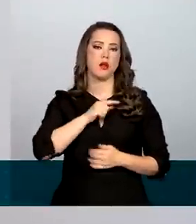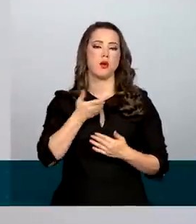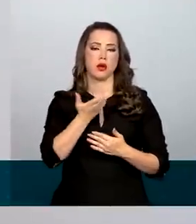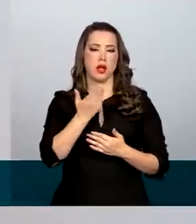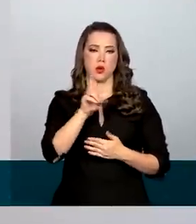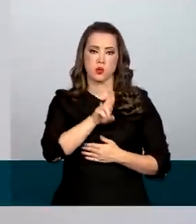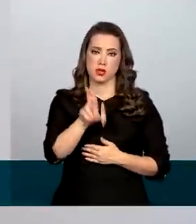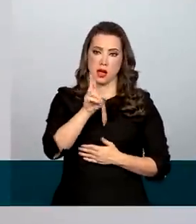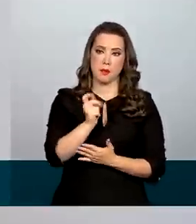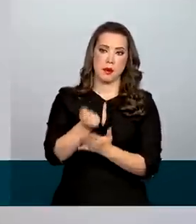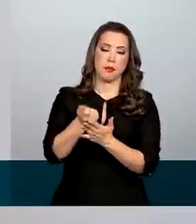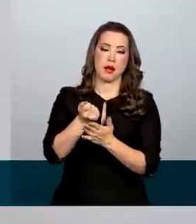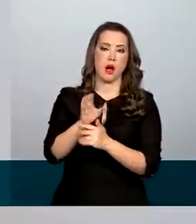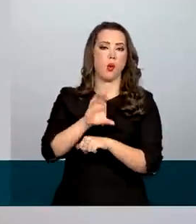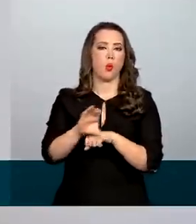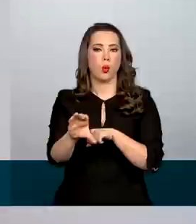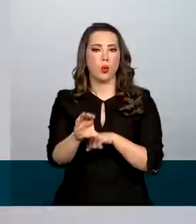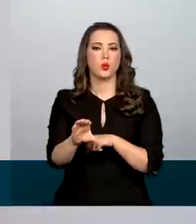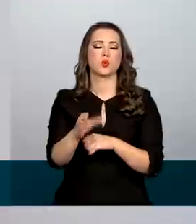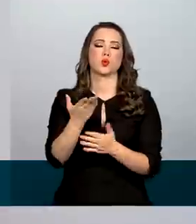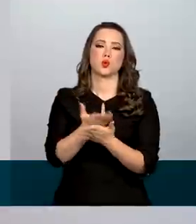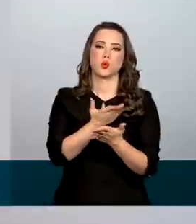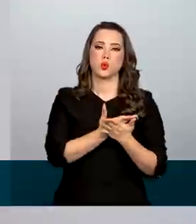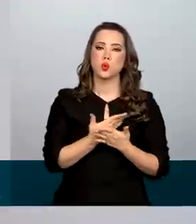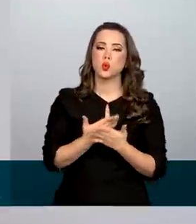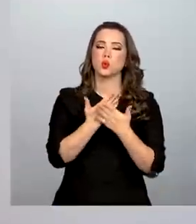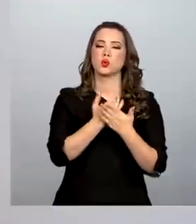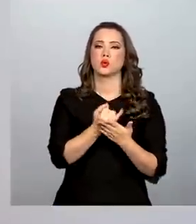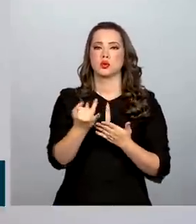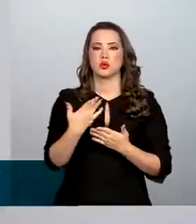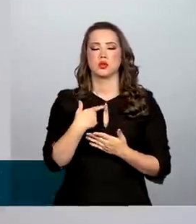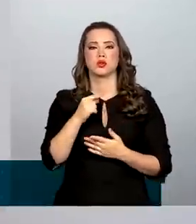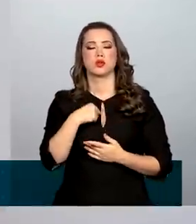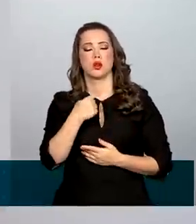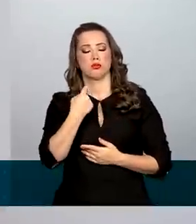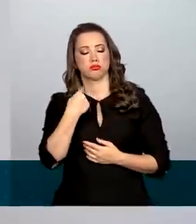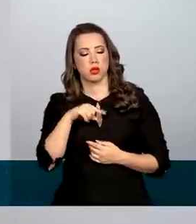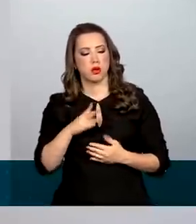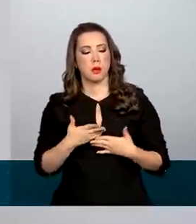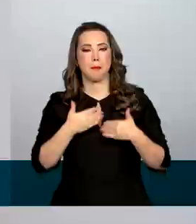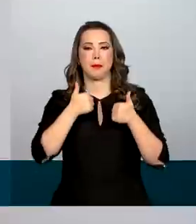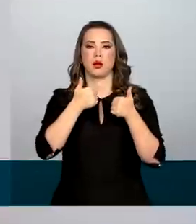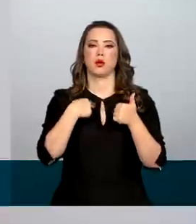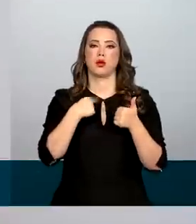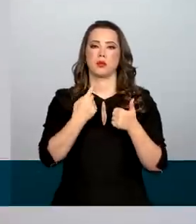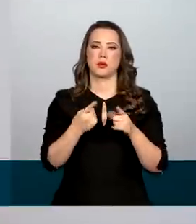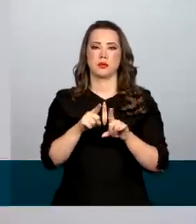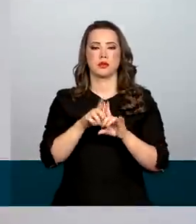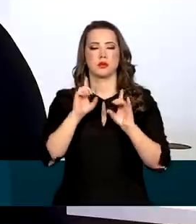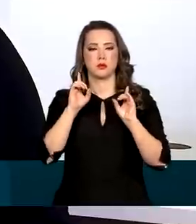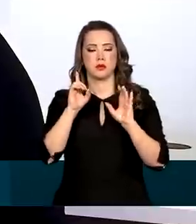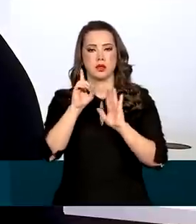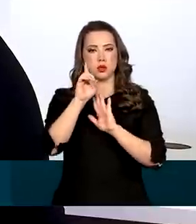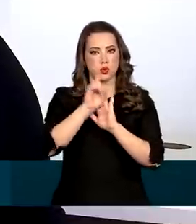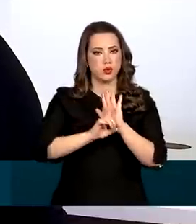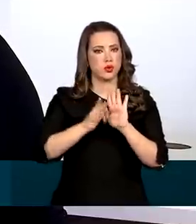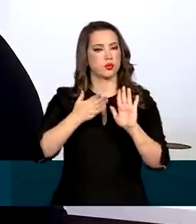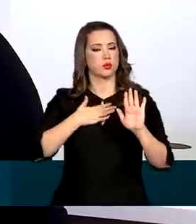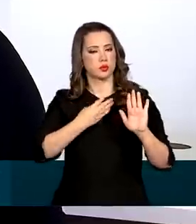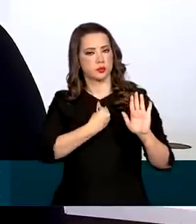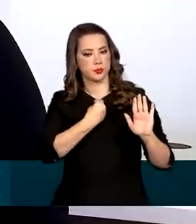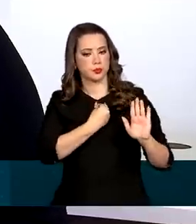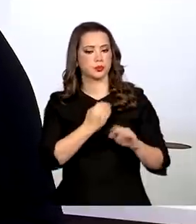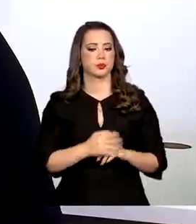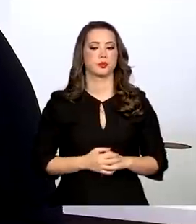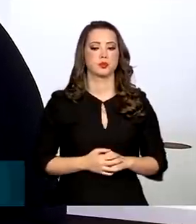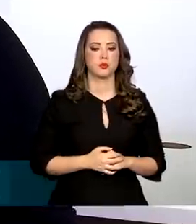nos meus estudos, cursos. Então, eu chamo isso mais de autoconfiança, como também dignidade. Resultados positivos